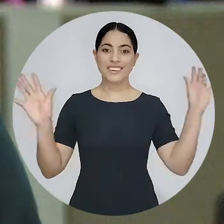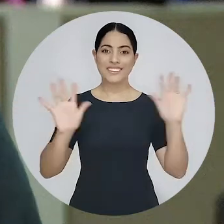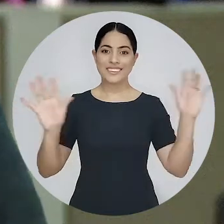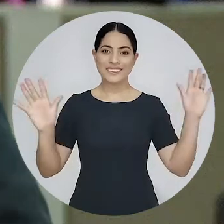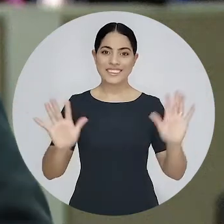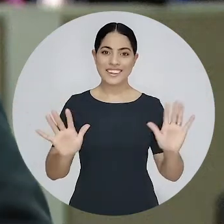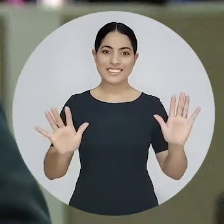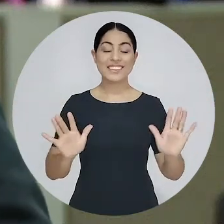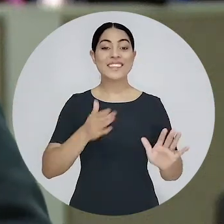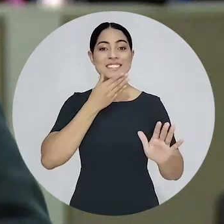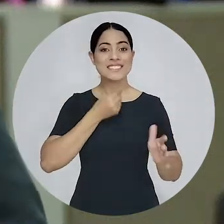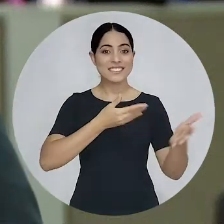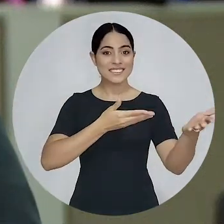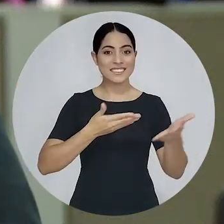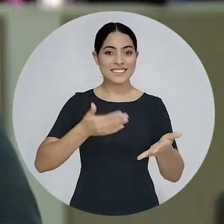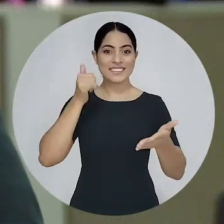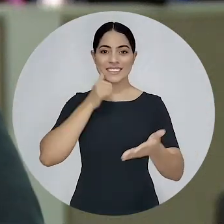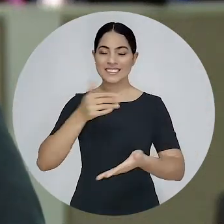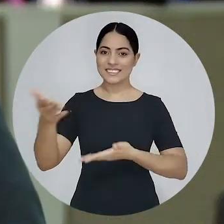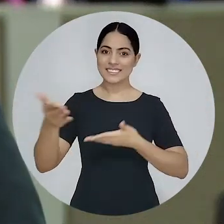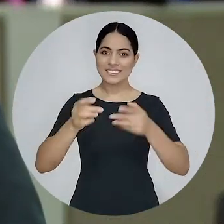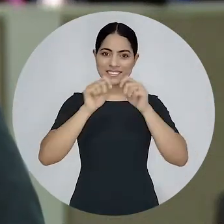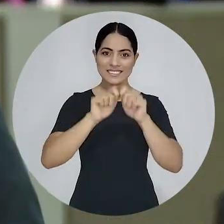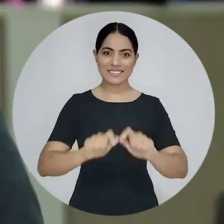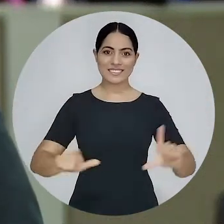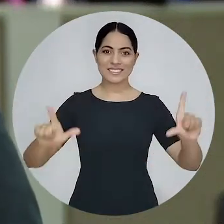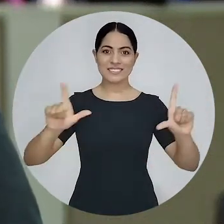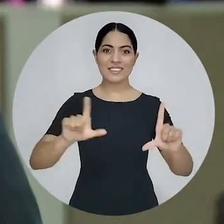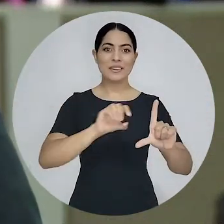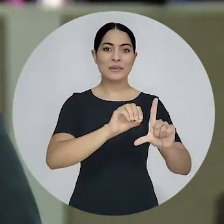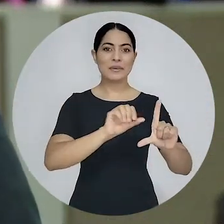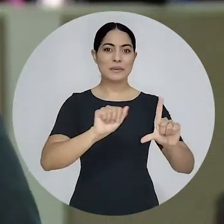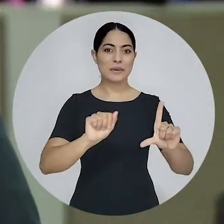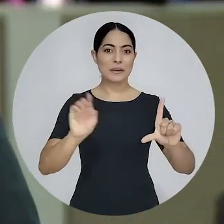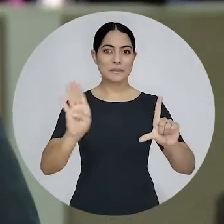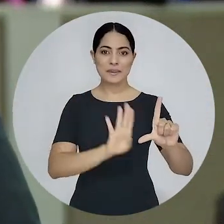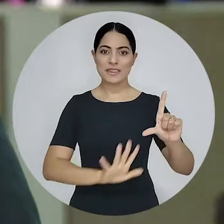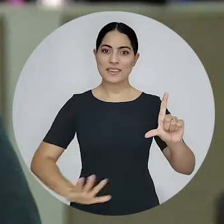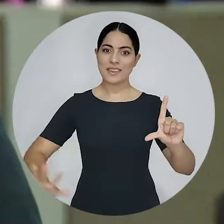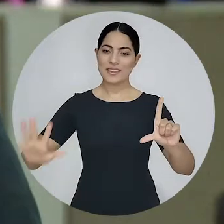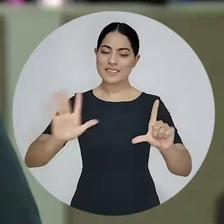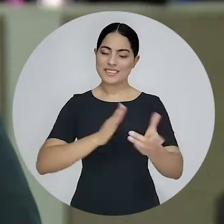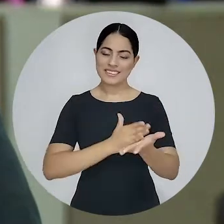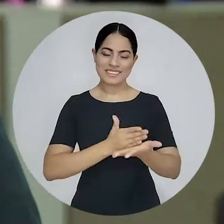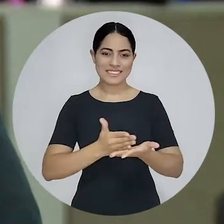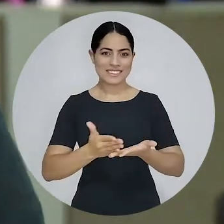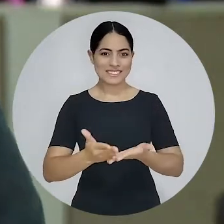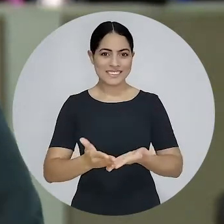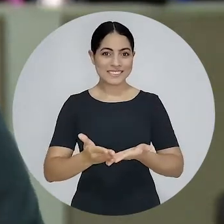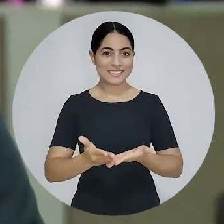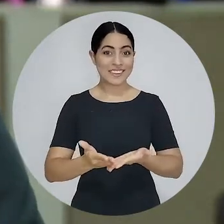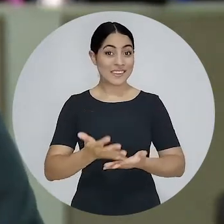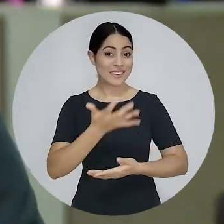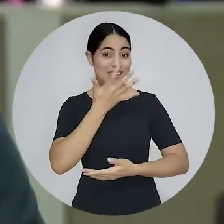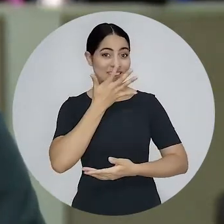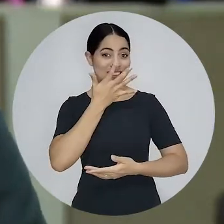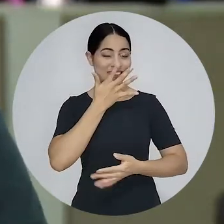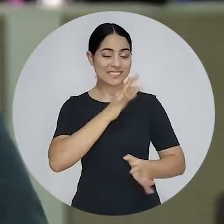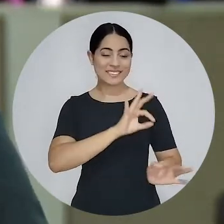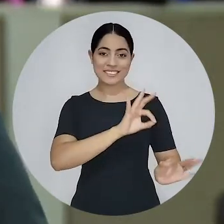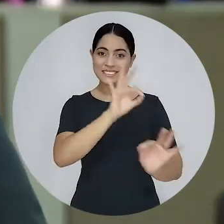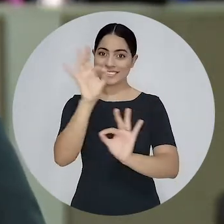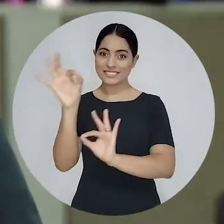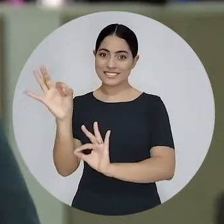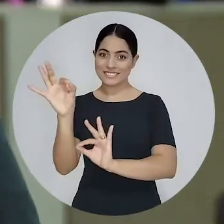Olá, seja bem-vindo, seja bem-vinda. Começa agora mais uma edição do programa OAB Nacional. Fique com a gente,